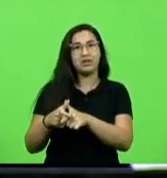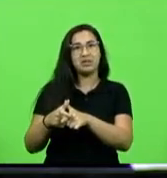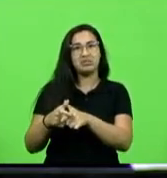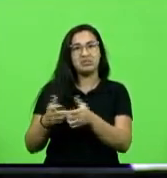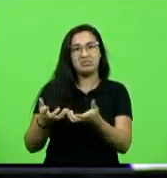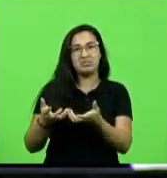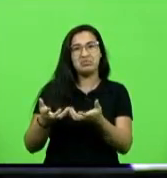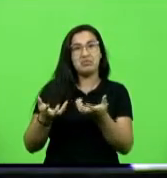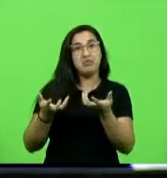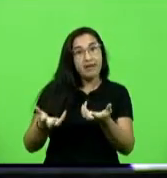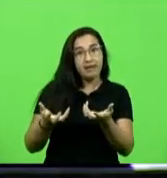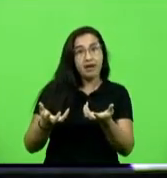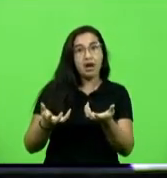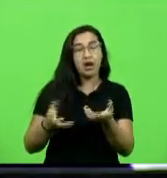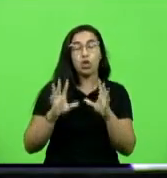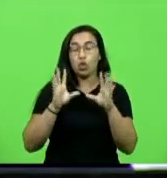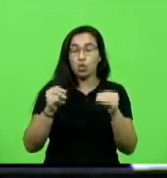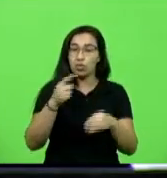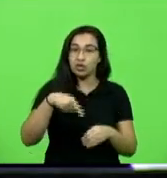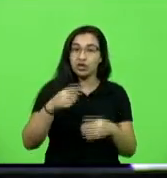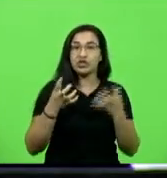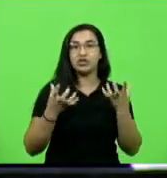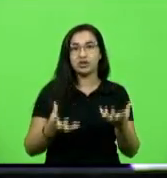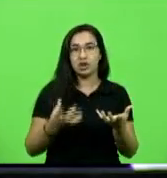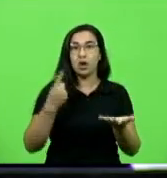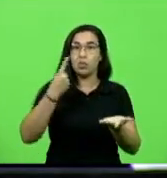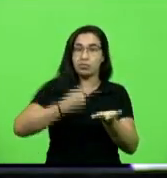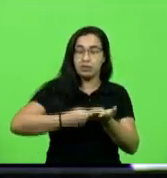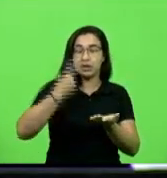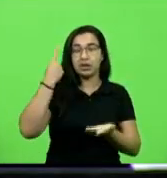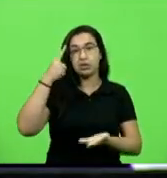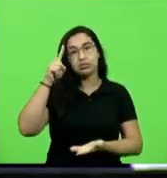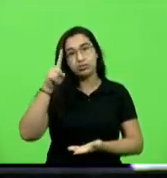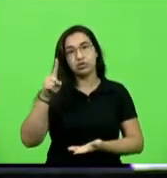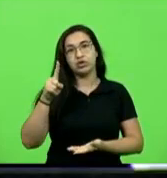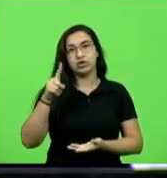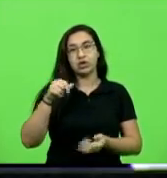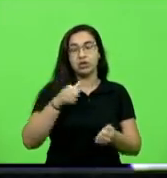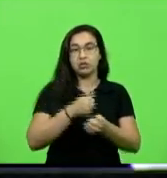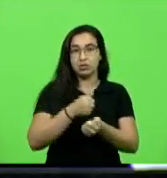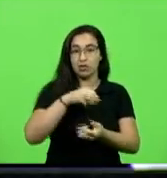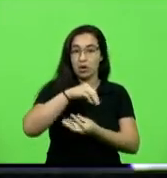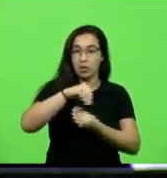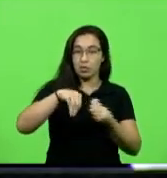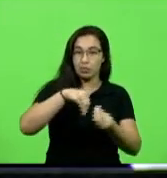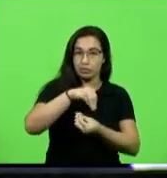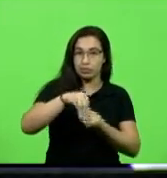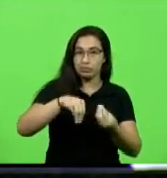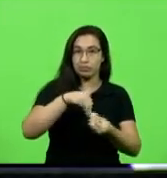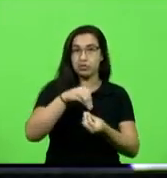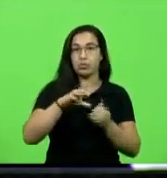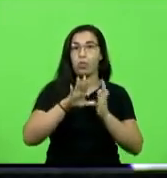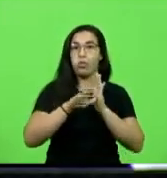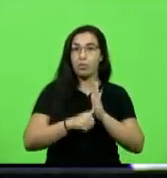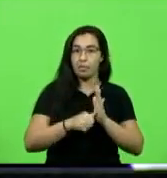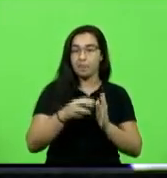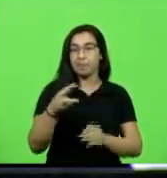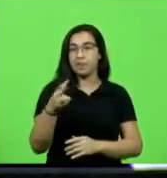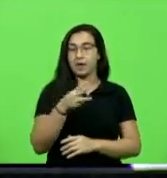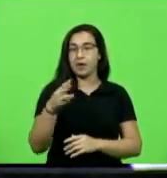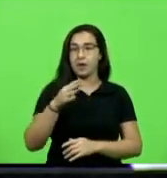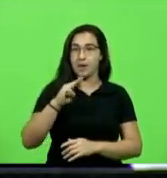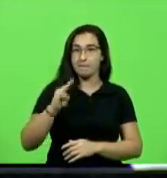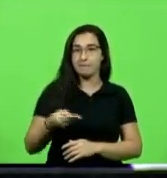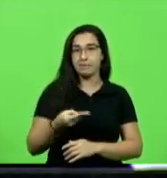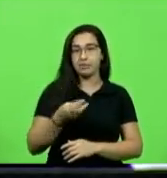queremos que marque o julgamento do tribunal misto do roubo dos 33 milhões de